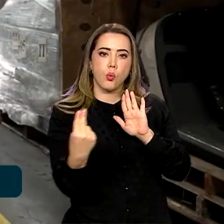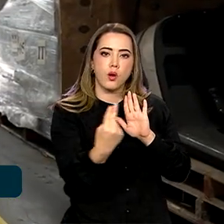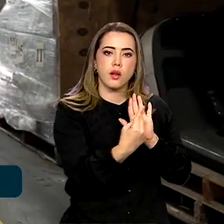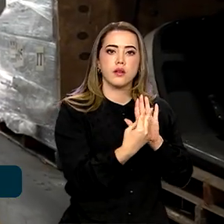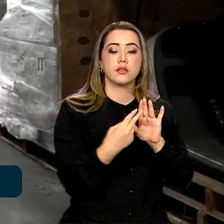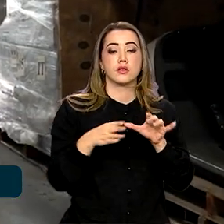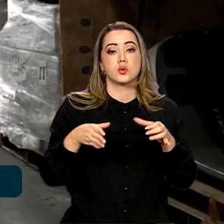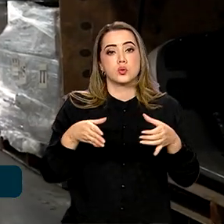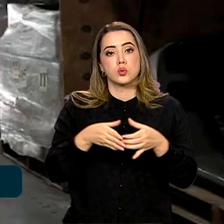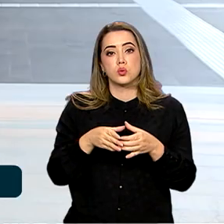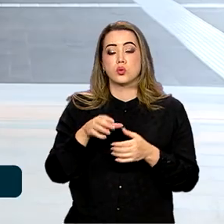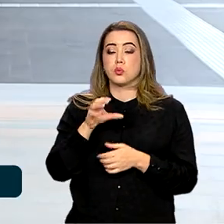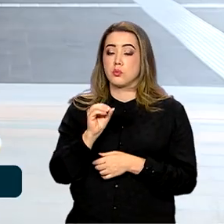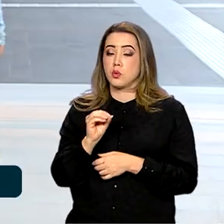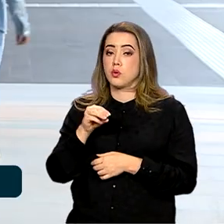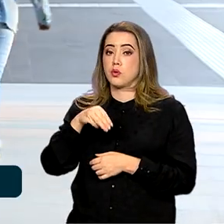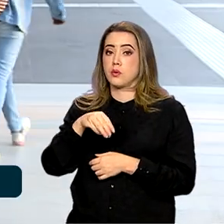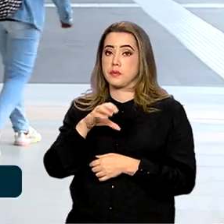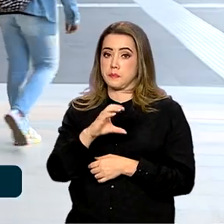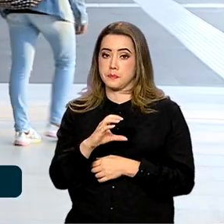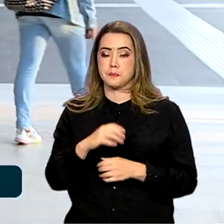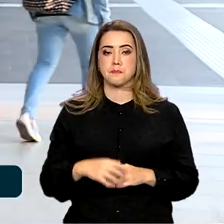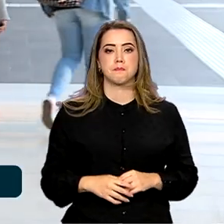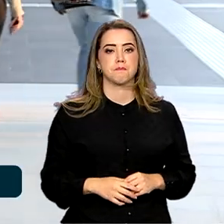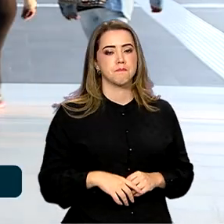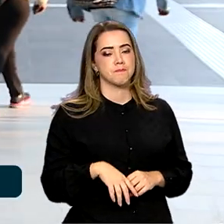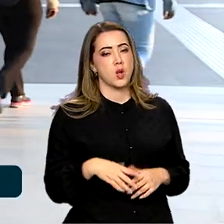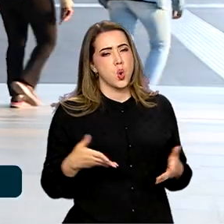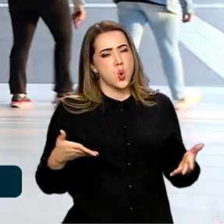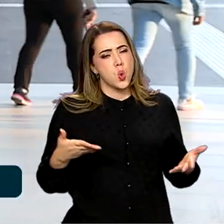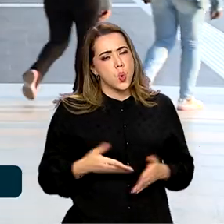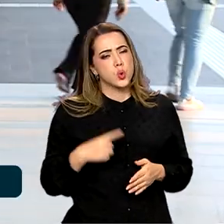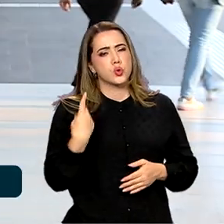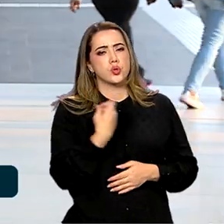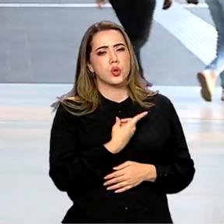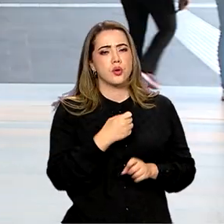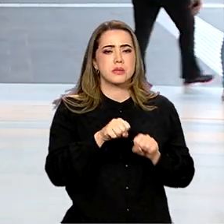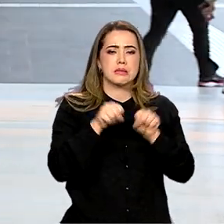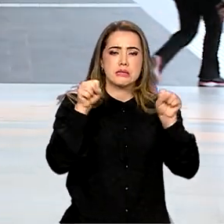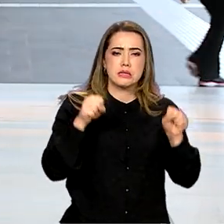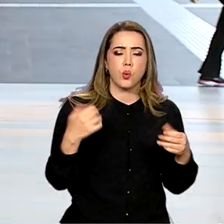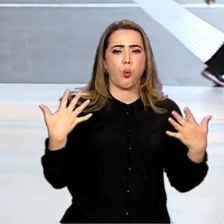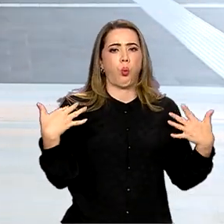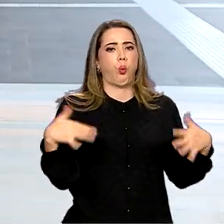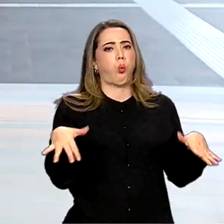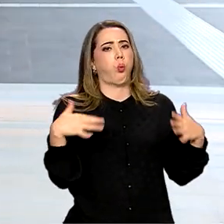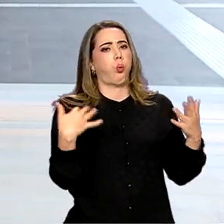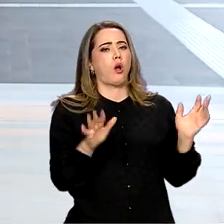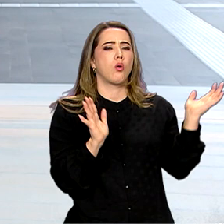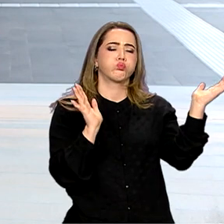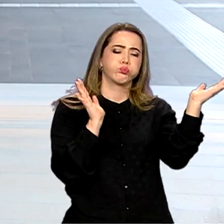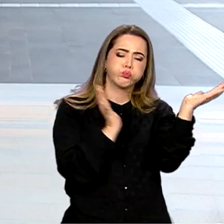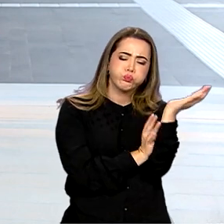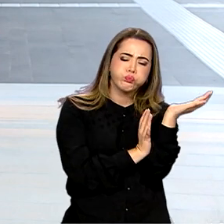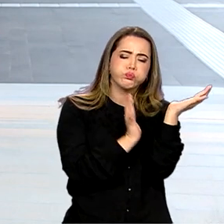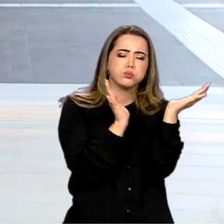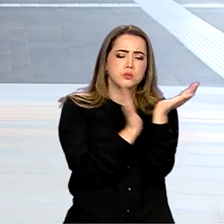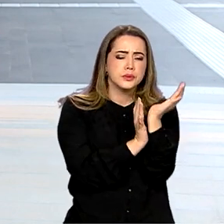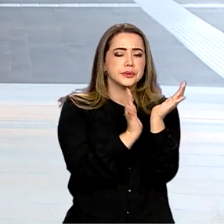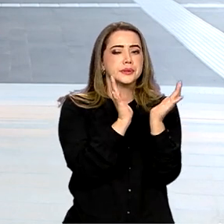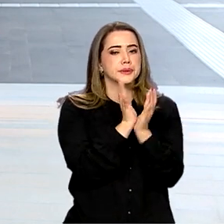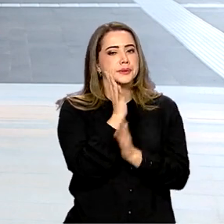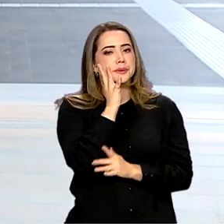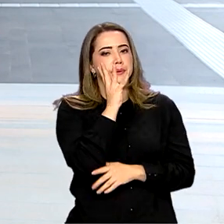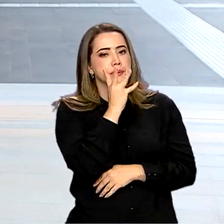Organização Mundial do Comércio. Considerado burocrático, lento e caro, o sistema de controle de cargas atual tem